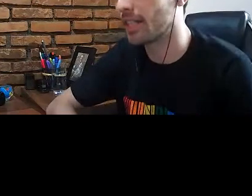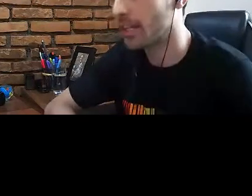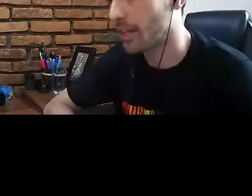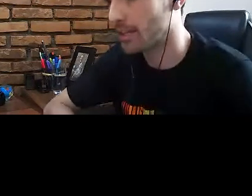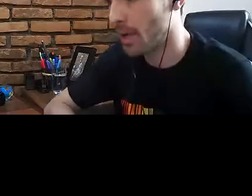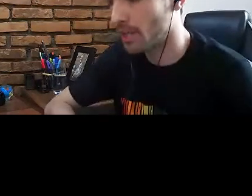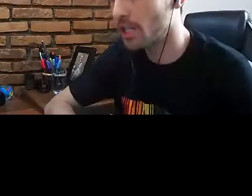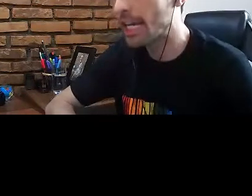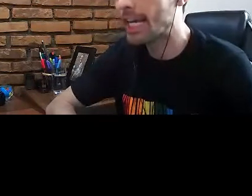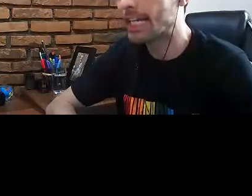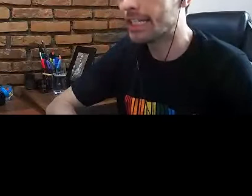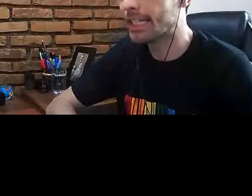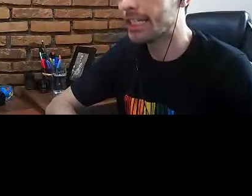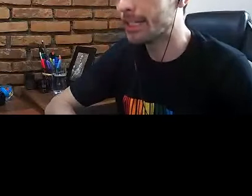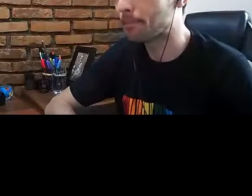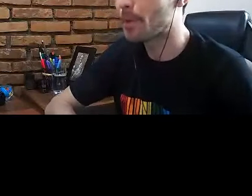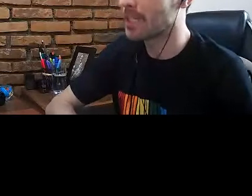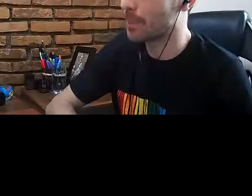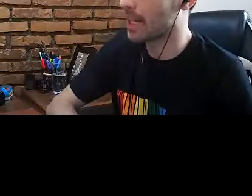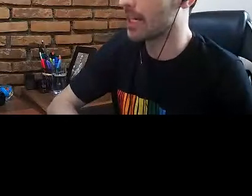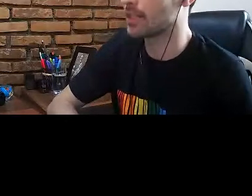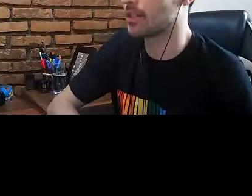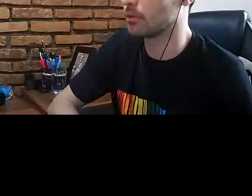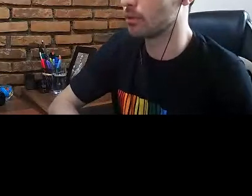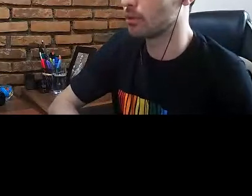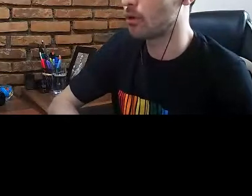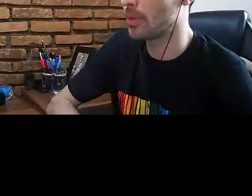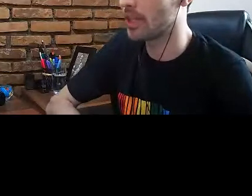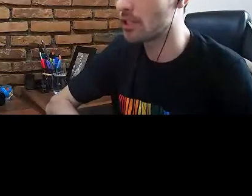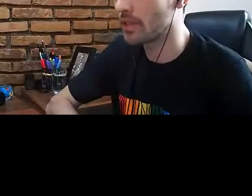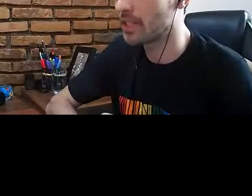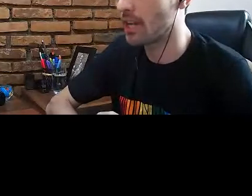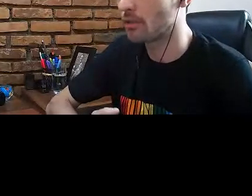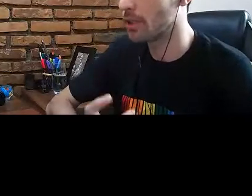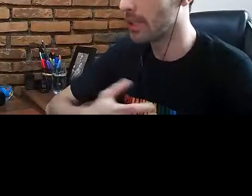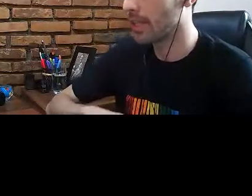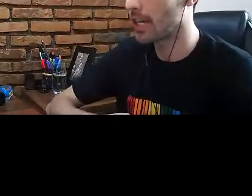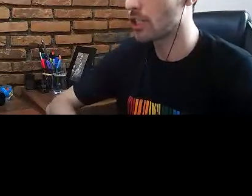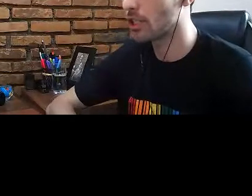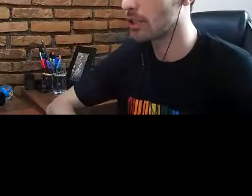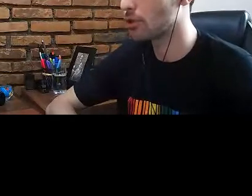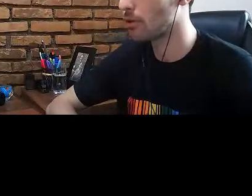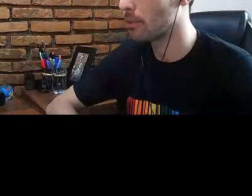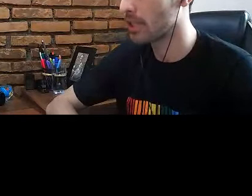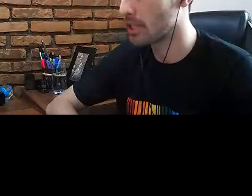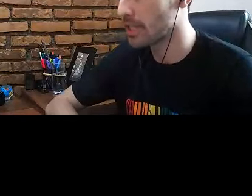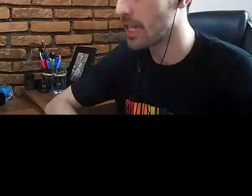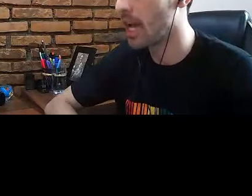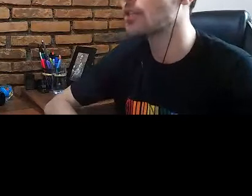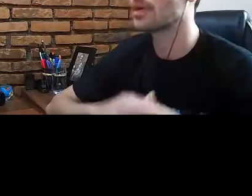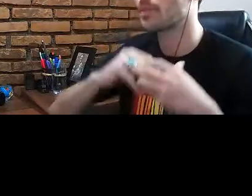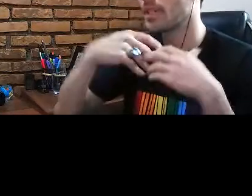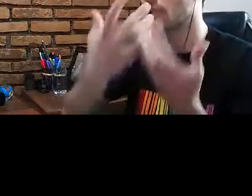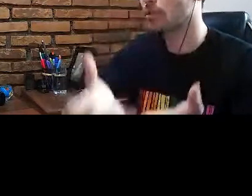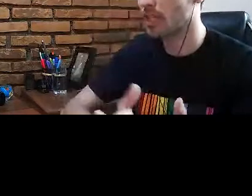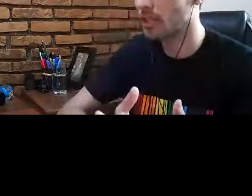agritec, na AgriSmart, e participei da criação do Comitê da Diversidade. Quando eu entrei, a gente ainda não tinha um Comitê da Diversidade,